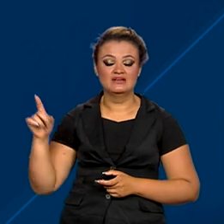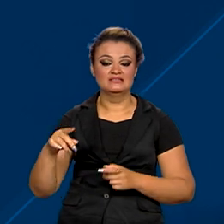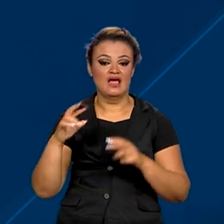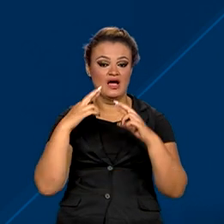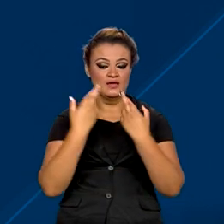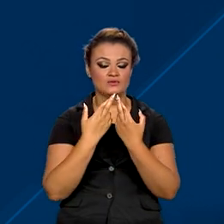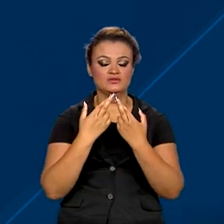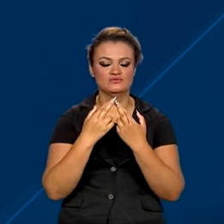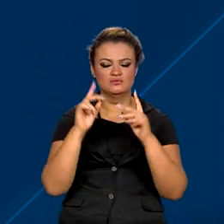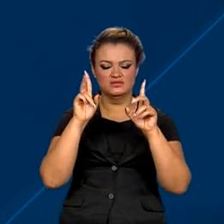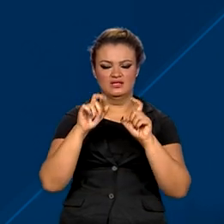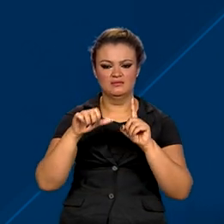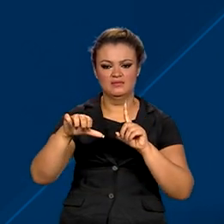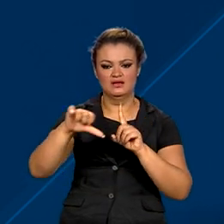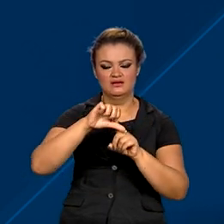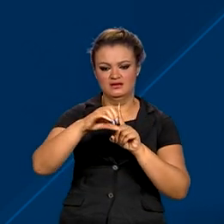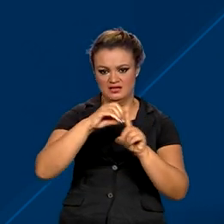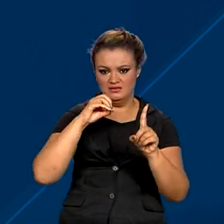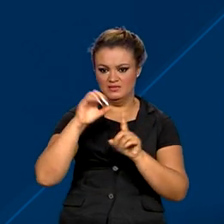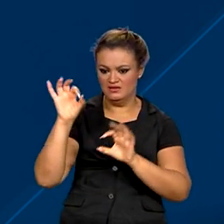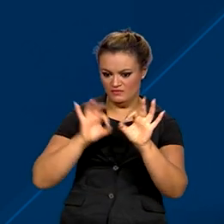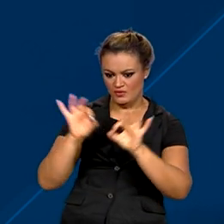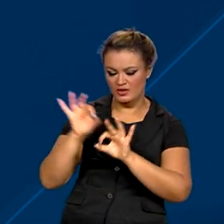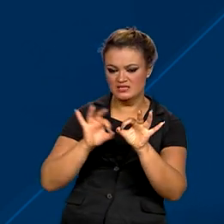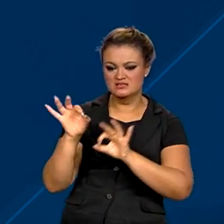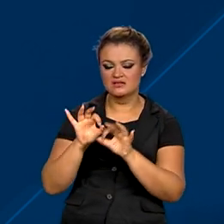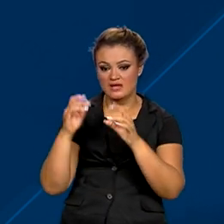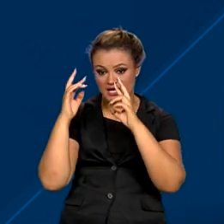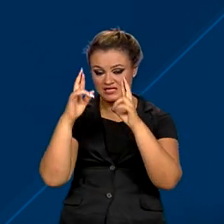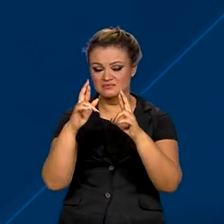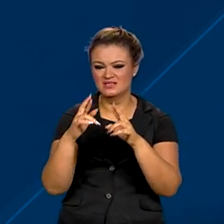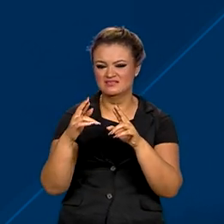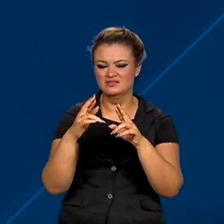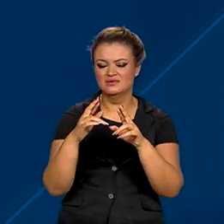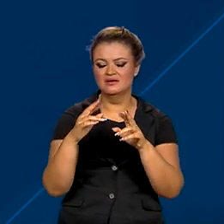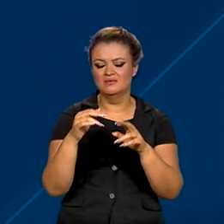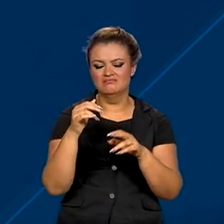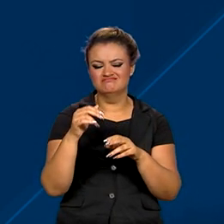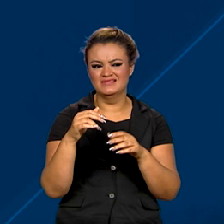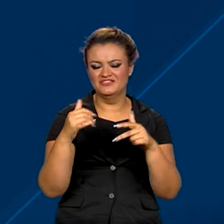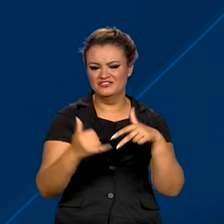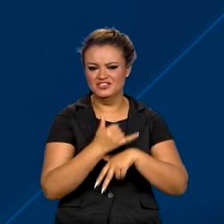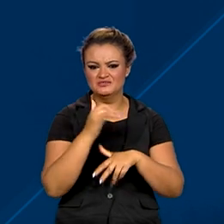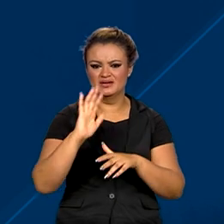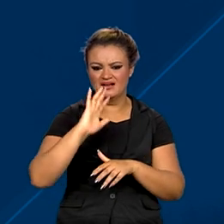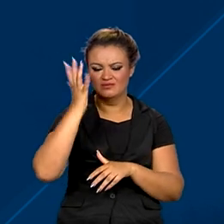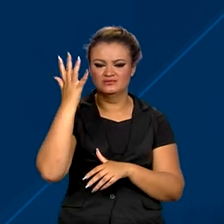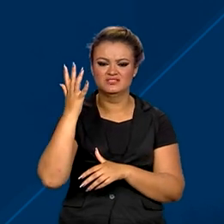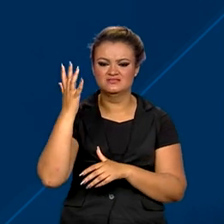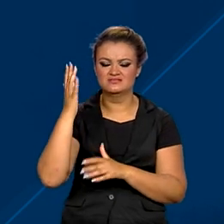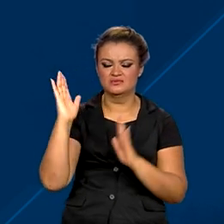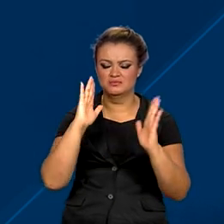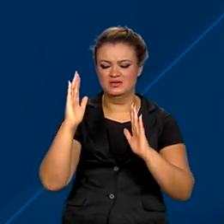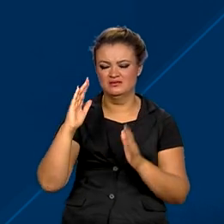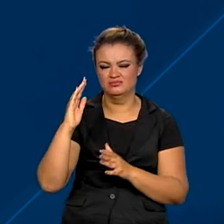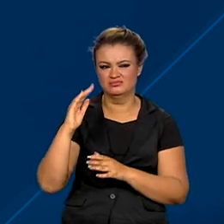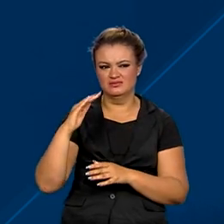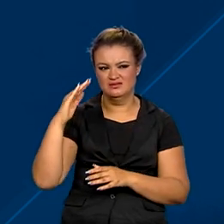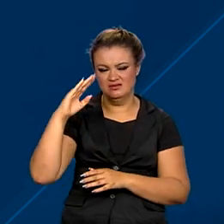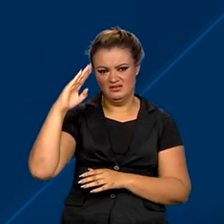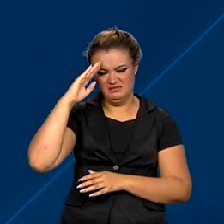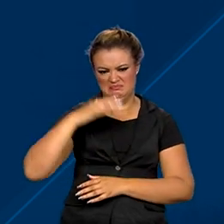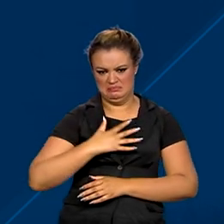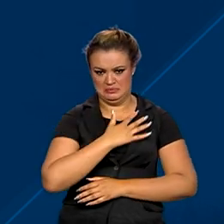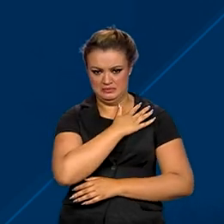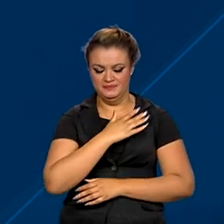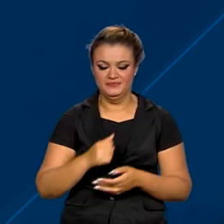da Comissão de Anistia, que foi reformulada em respeito às vítimas de crimes praticados pelo Estado durante a ditadura. E na